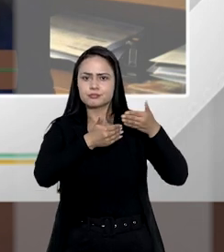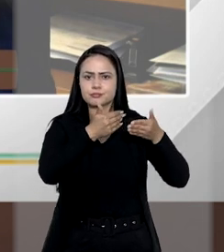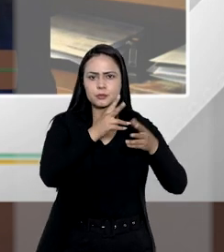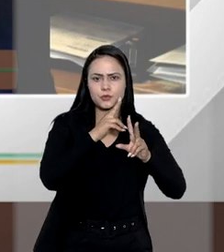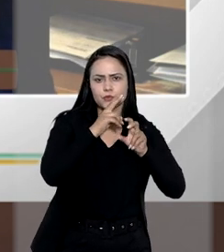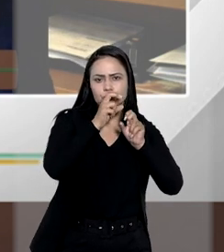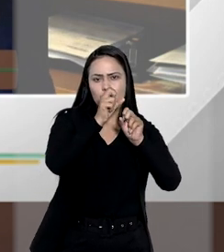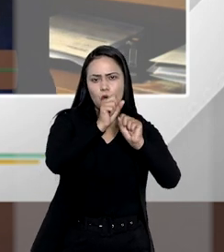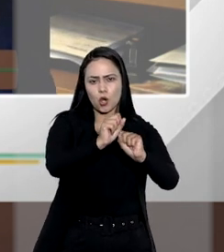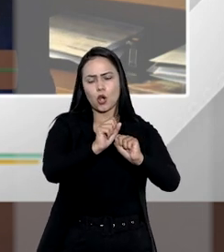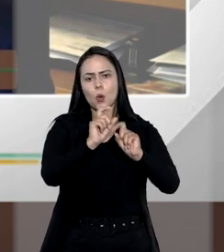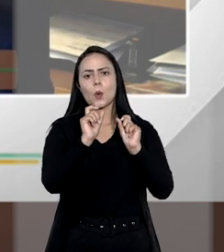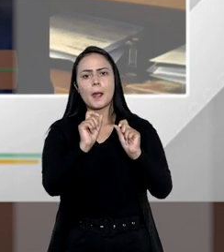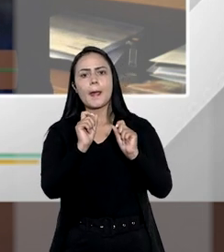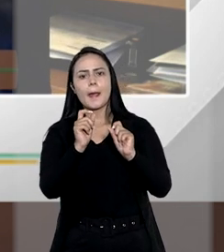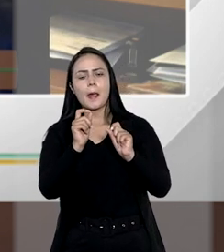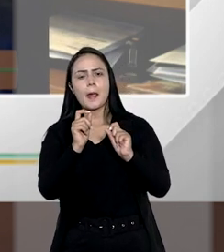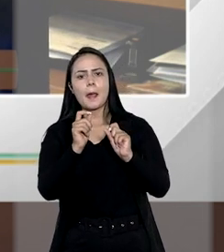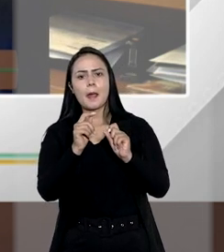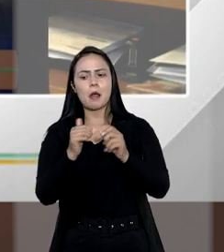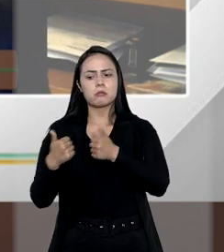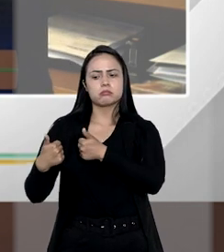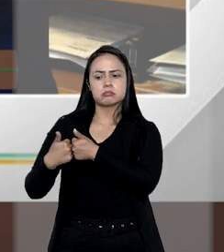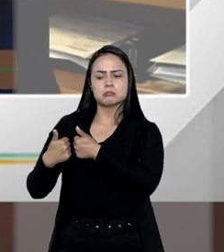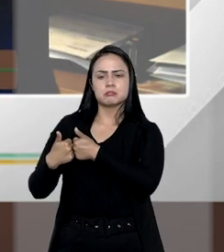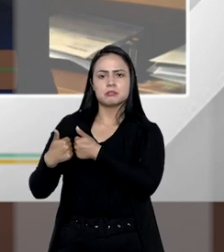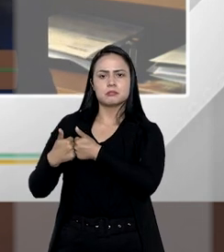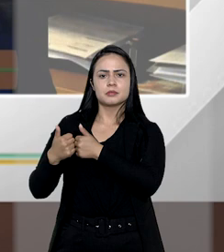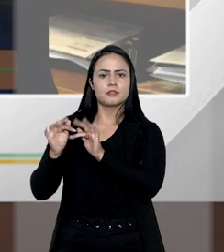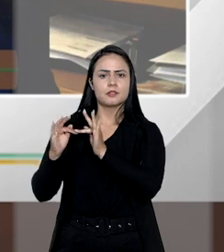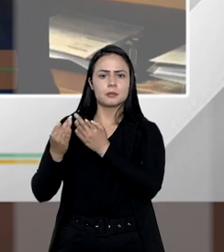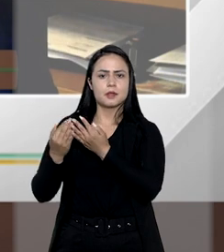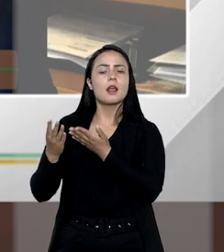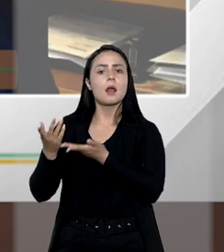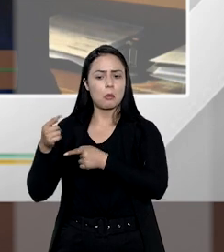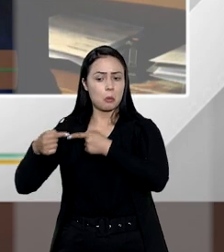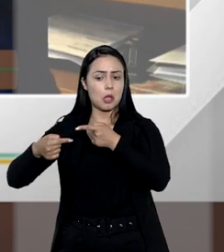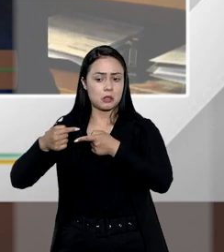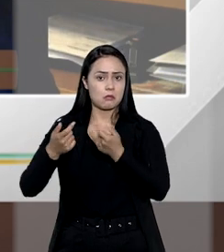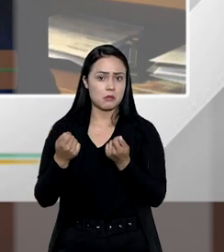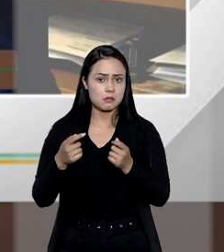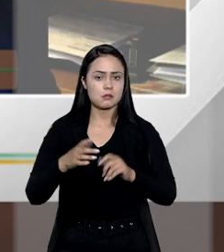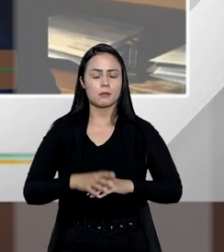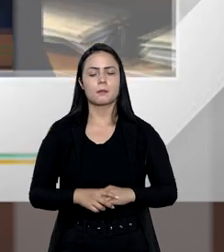muito forte de que o companheiro também seja considerado um herdeiro necessário.